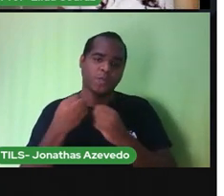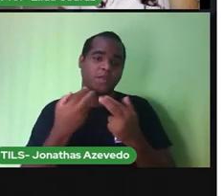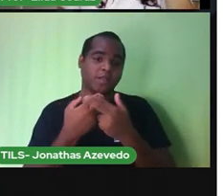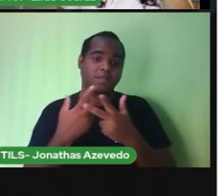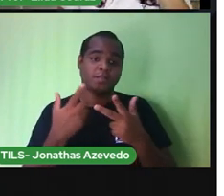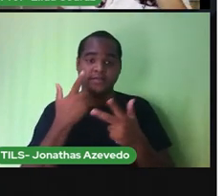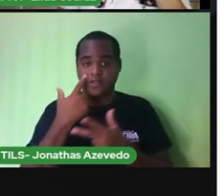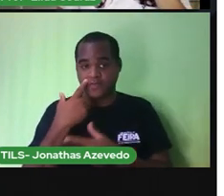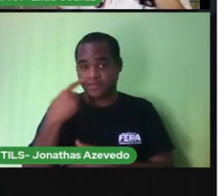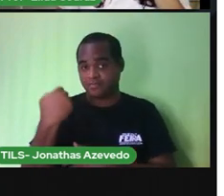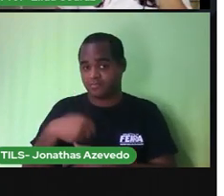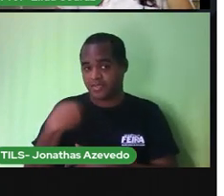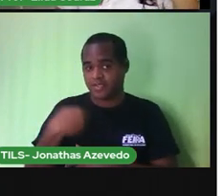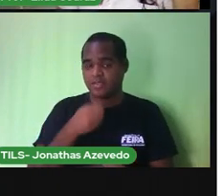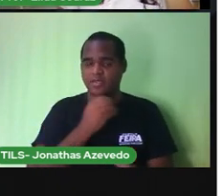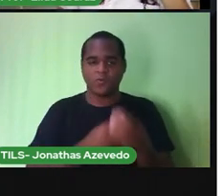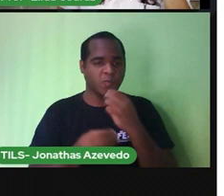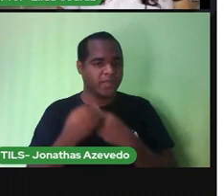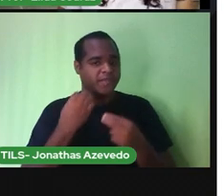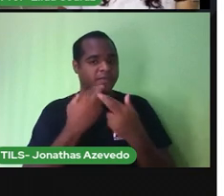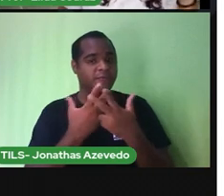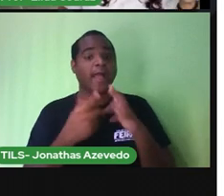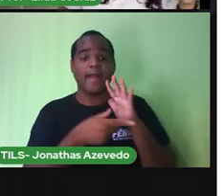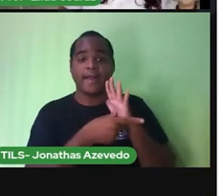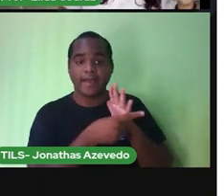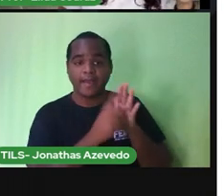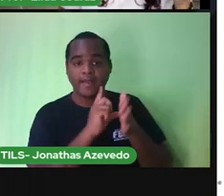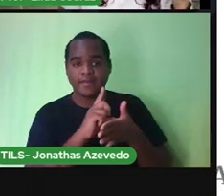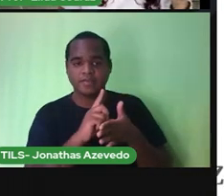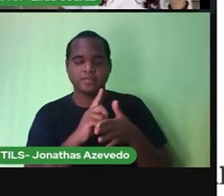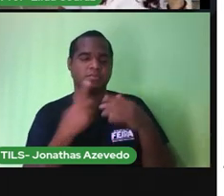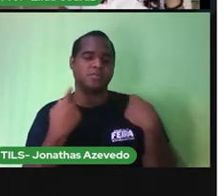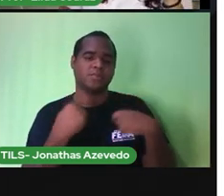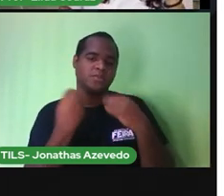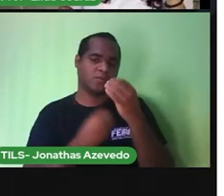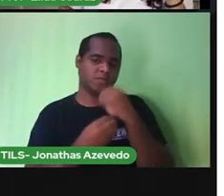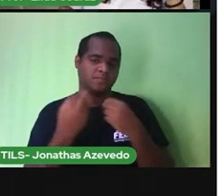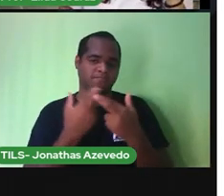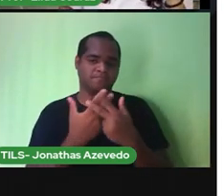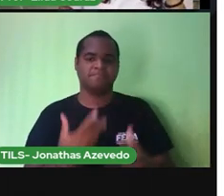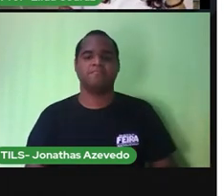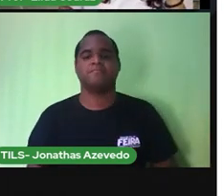precisa consumir antes do prazo de validade